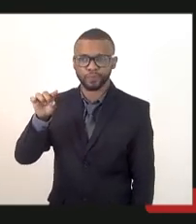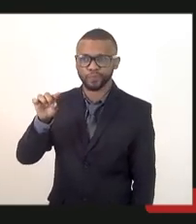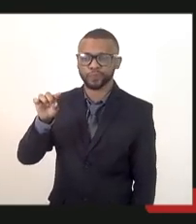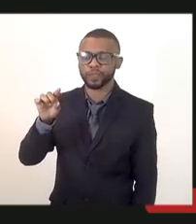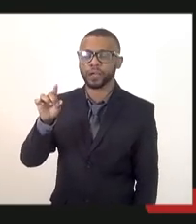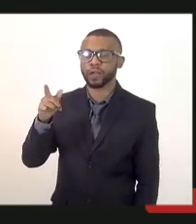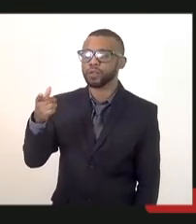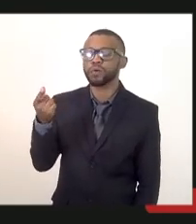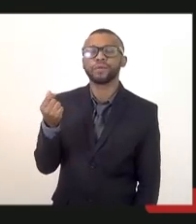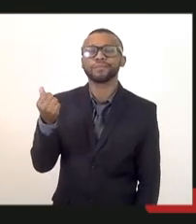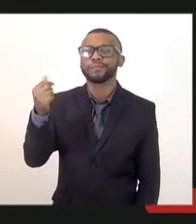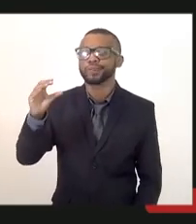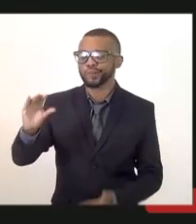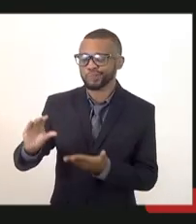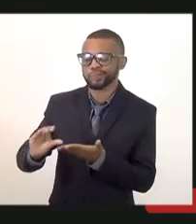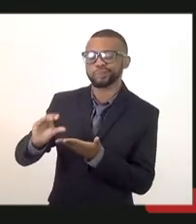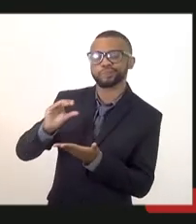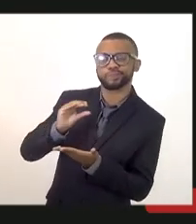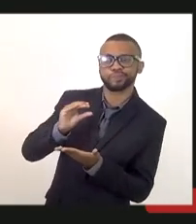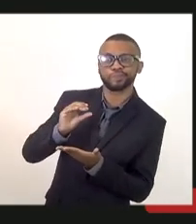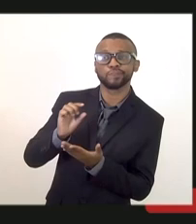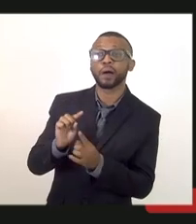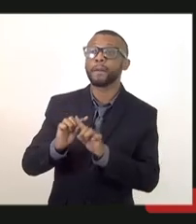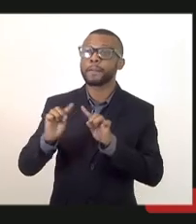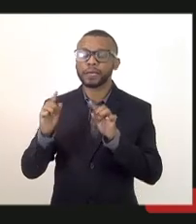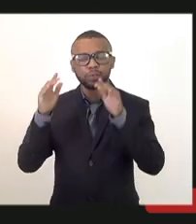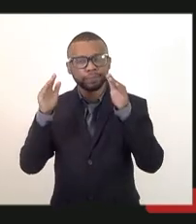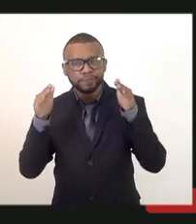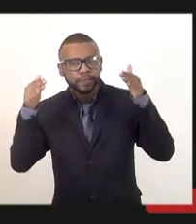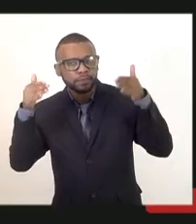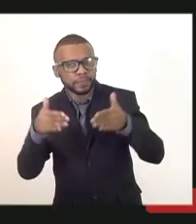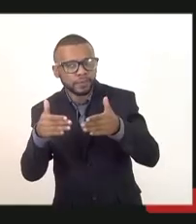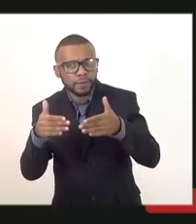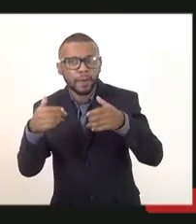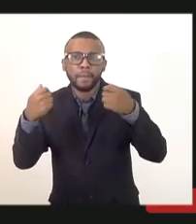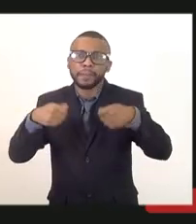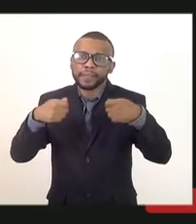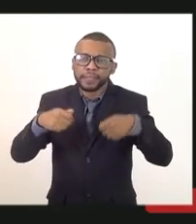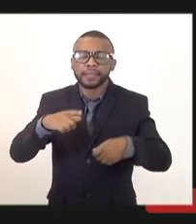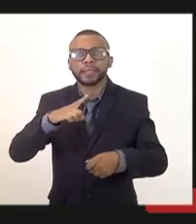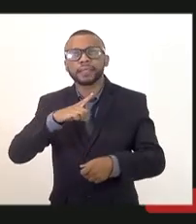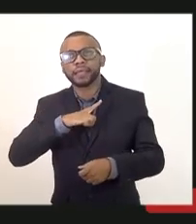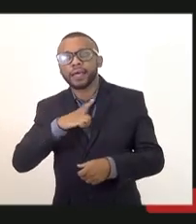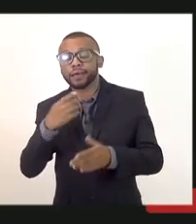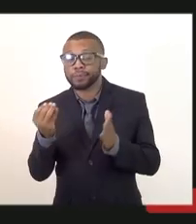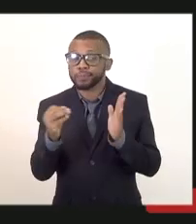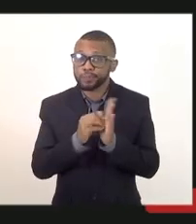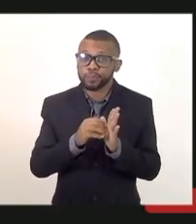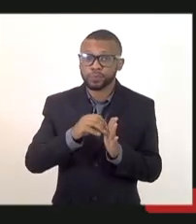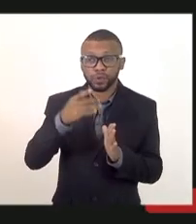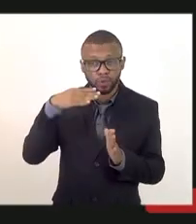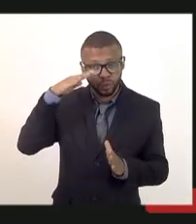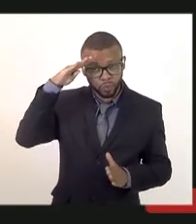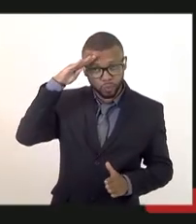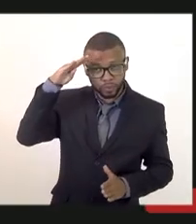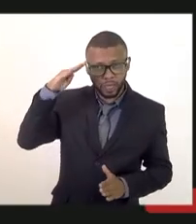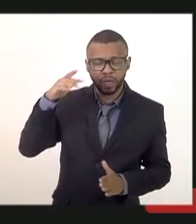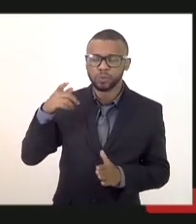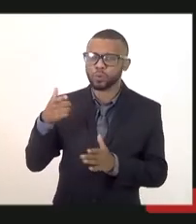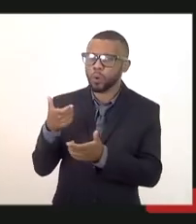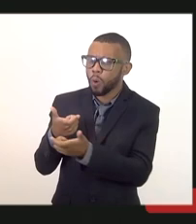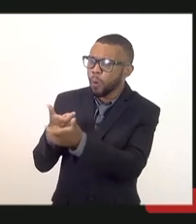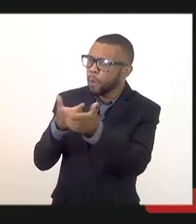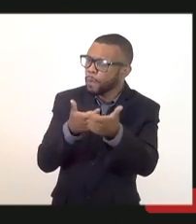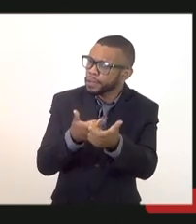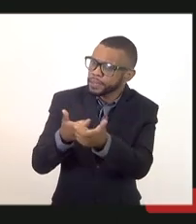um soldo assim isso especifica realmente que tem que ser soldado combatente esses cabos de enfermagem não poderiam ser inseridos